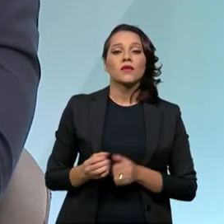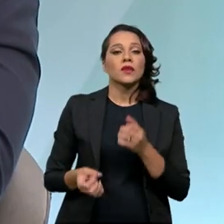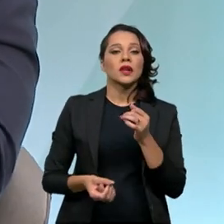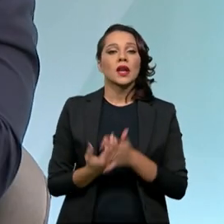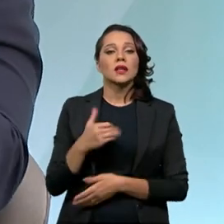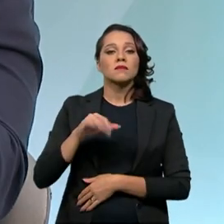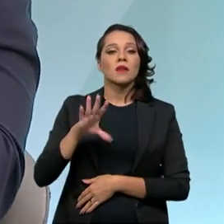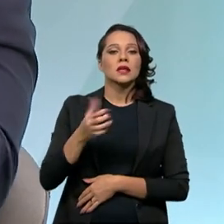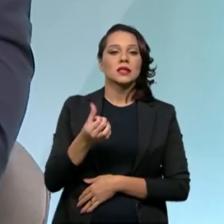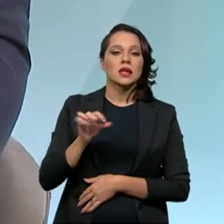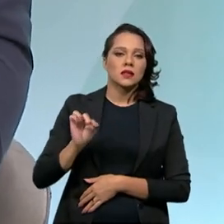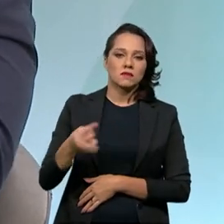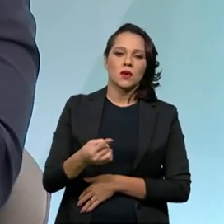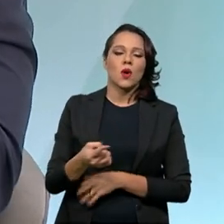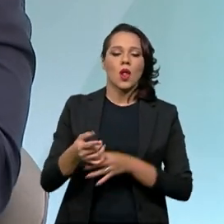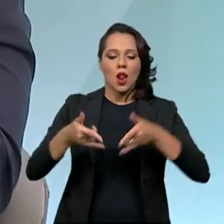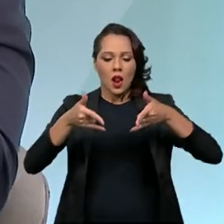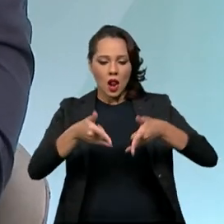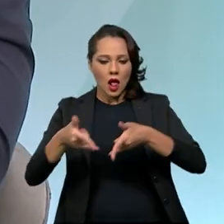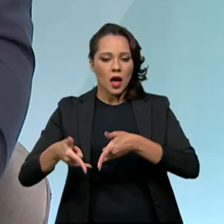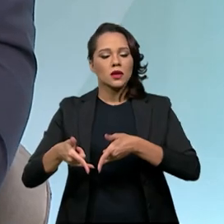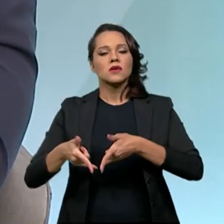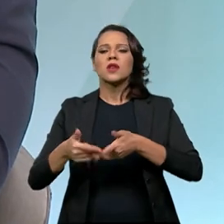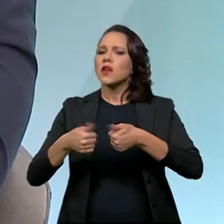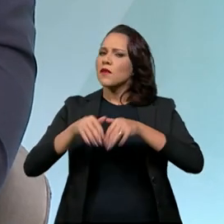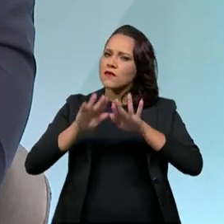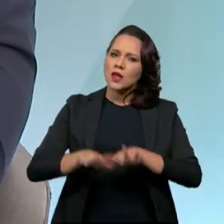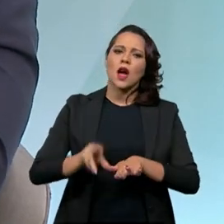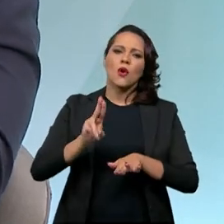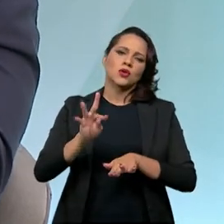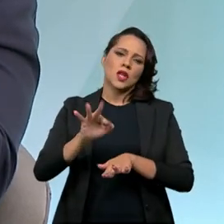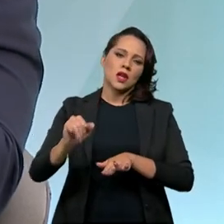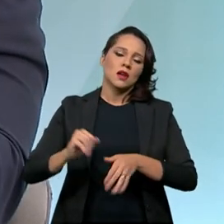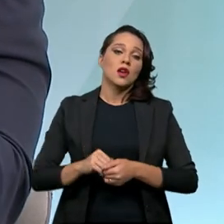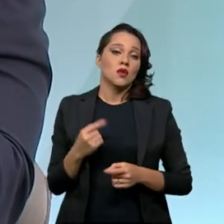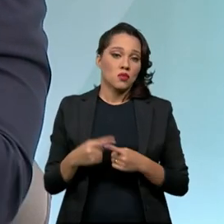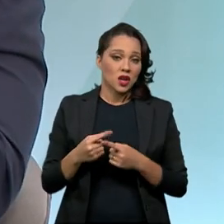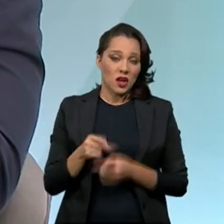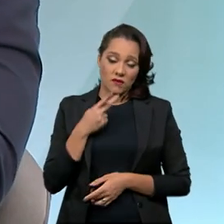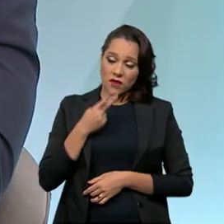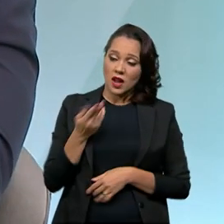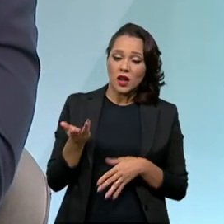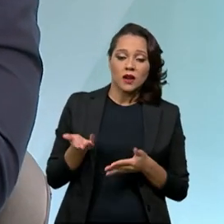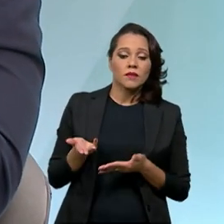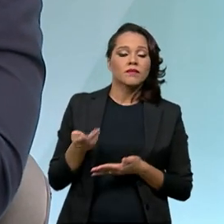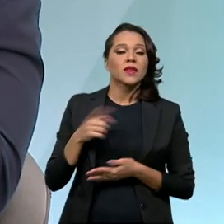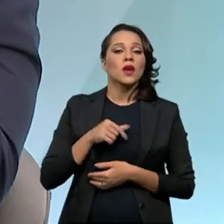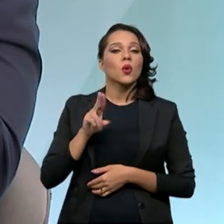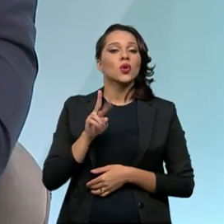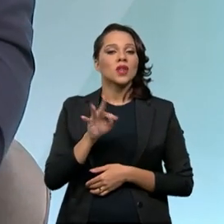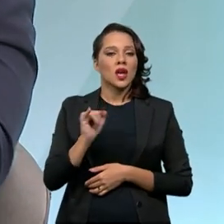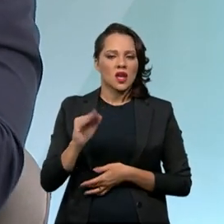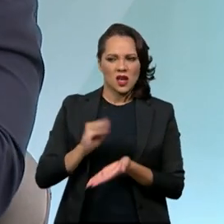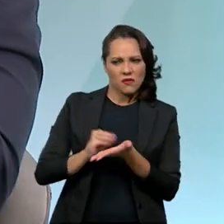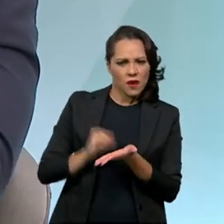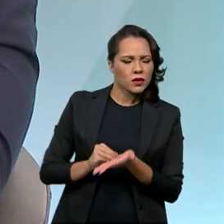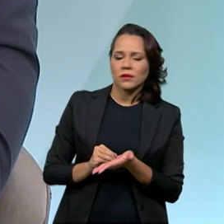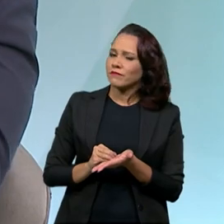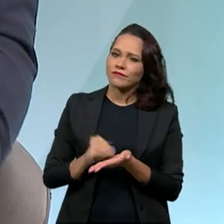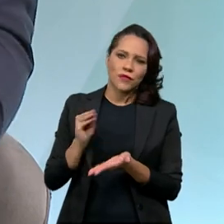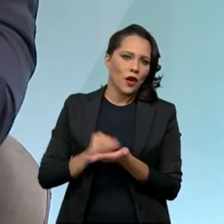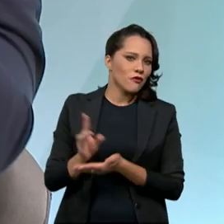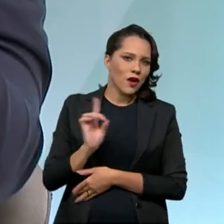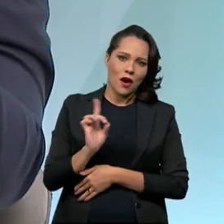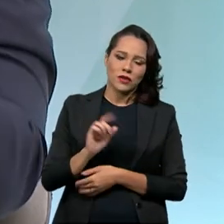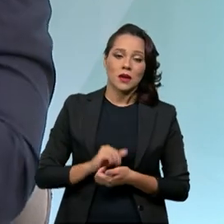criados mais de 6 mil leitos que vão ficar para o resto da vida de UTI. Porque hoje se fala em UTI, que falta leito. Na verdade, não falta